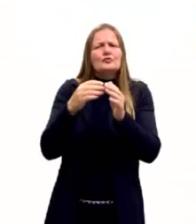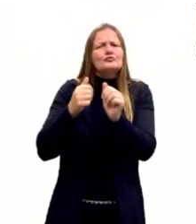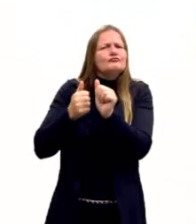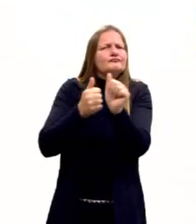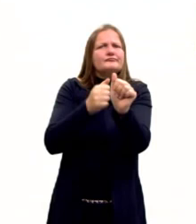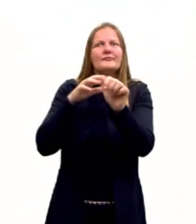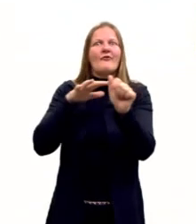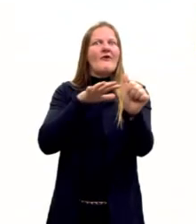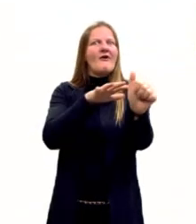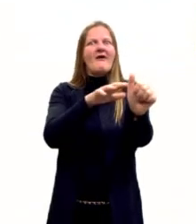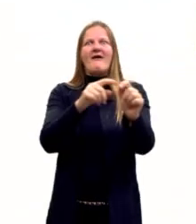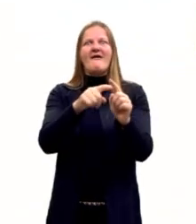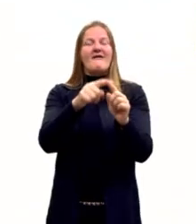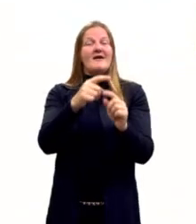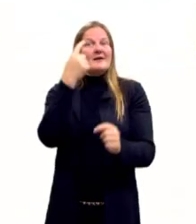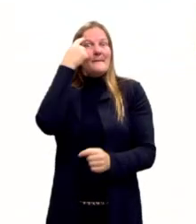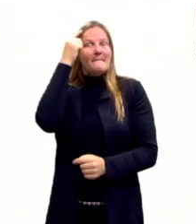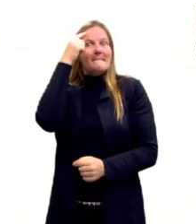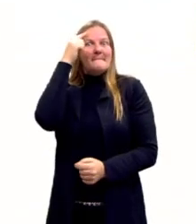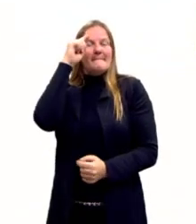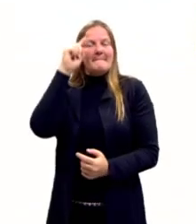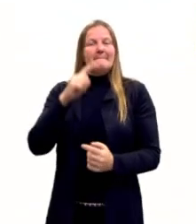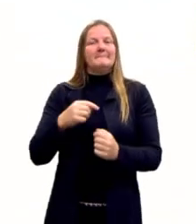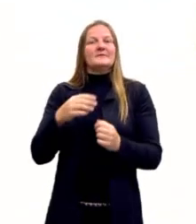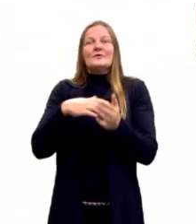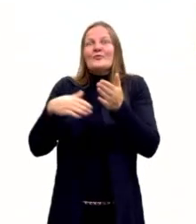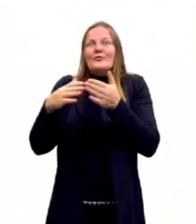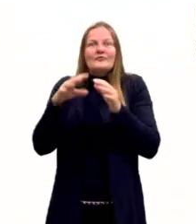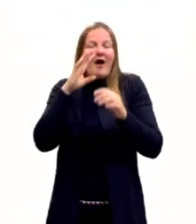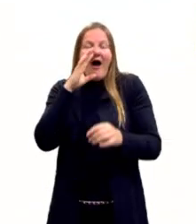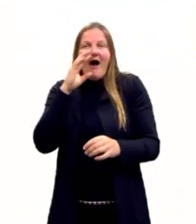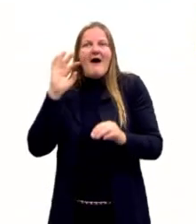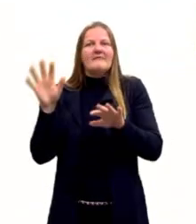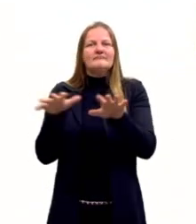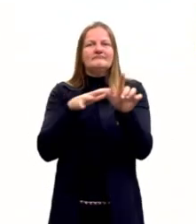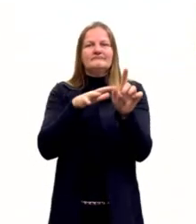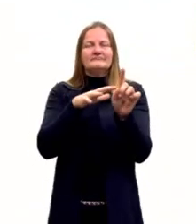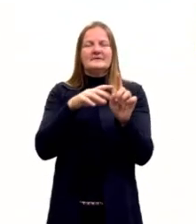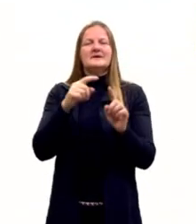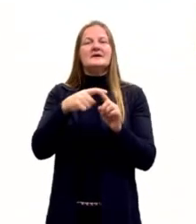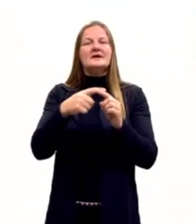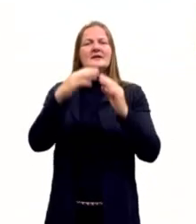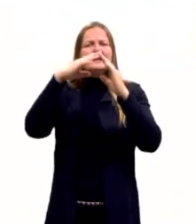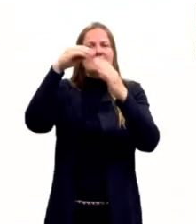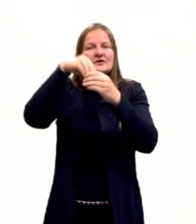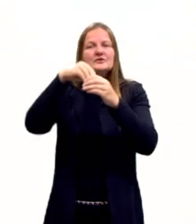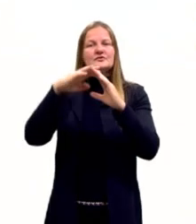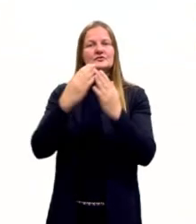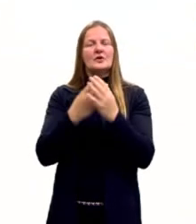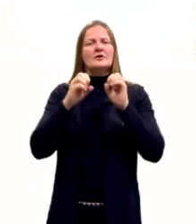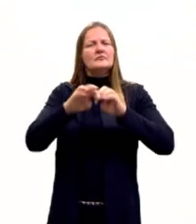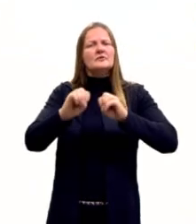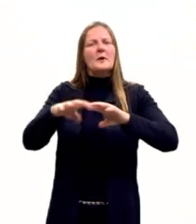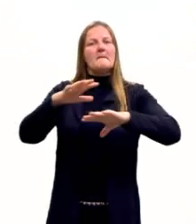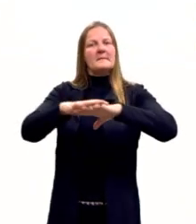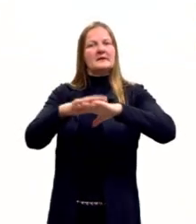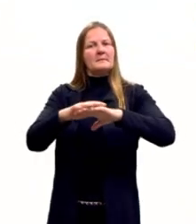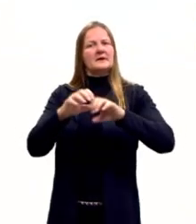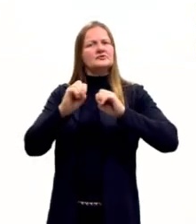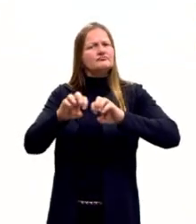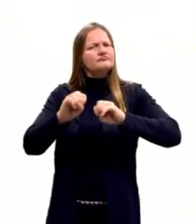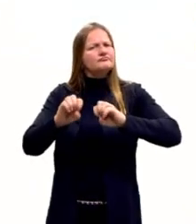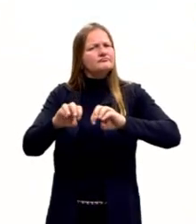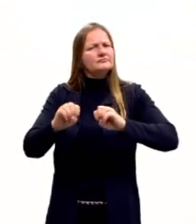e que seguiam, então, seus pensamentos. Na escola, Pitágoras ministrou aulas nas áreas da matemática,